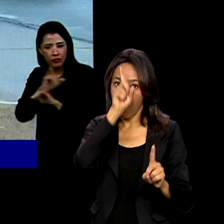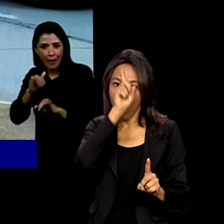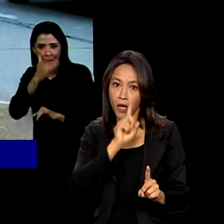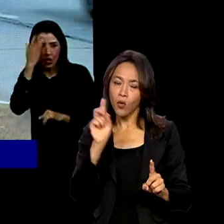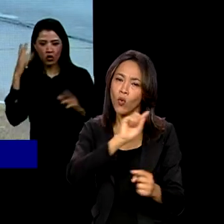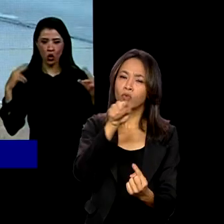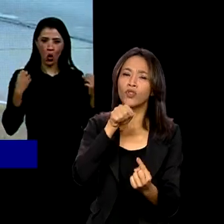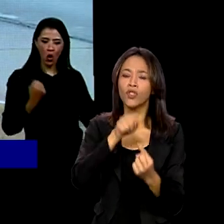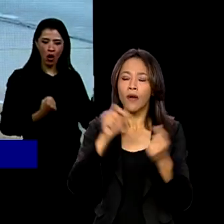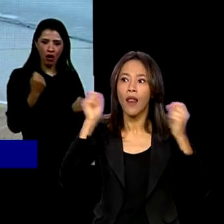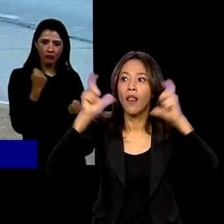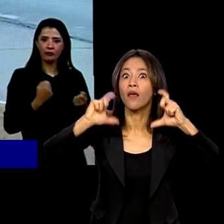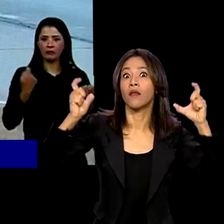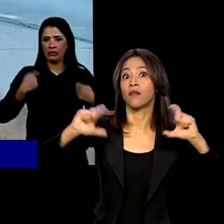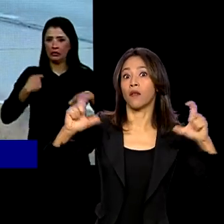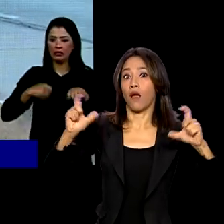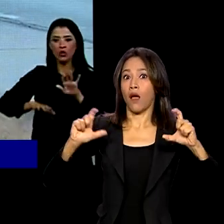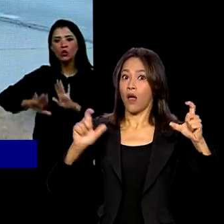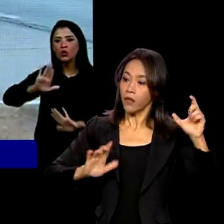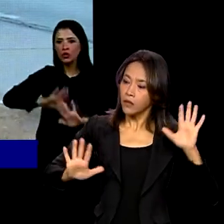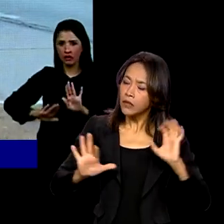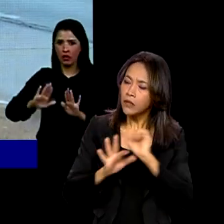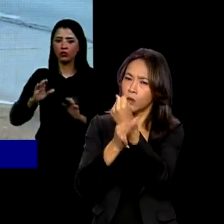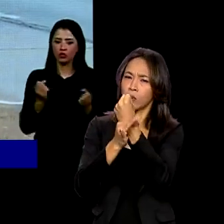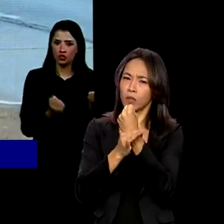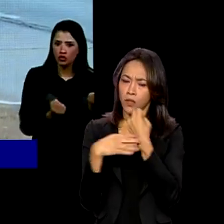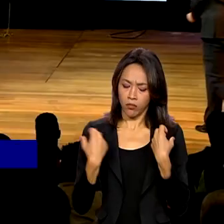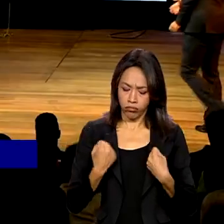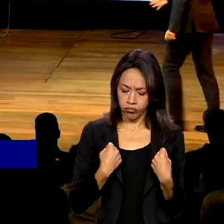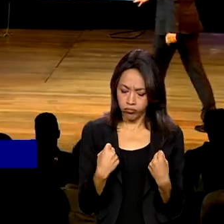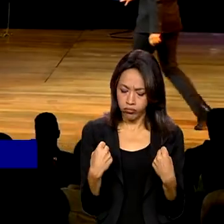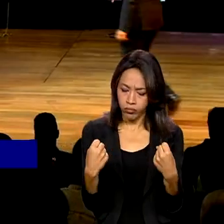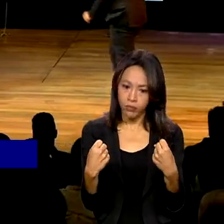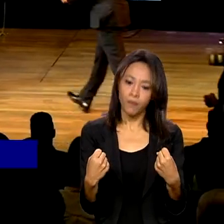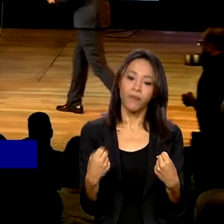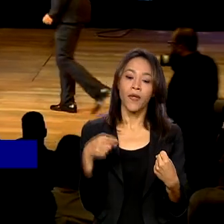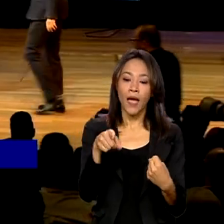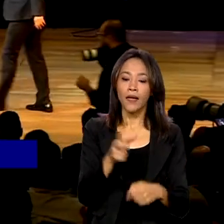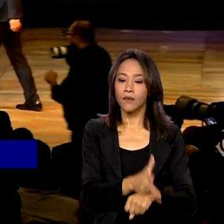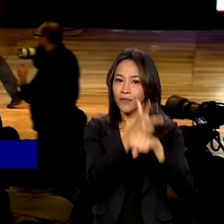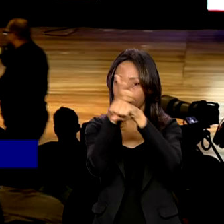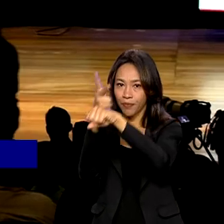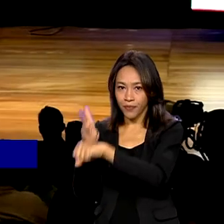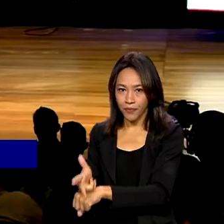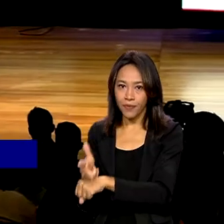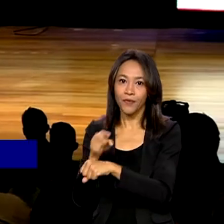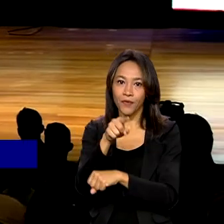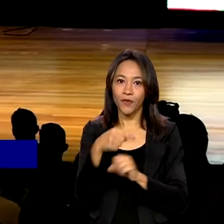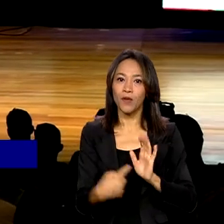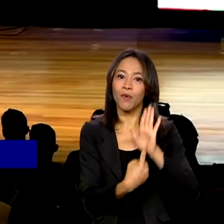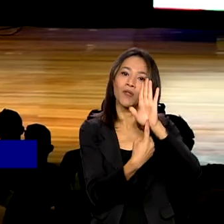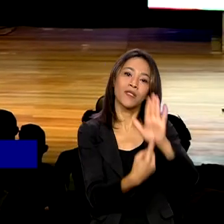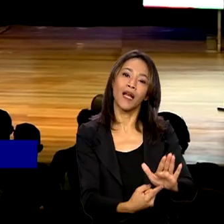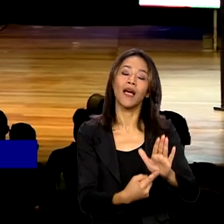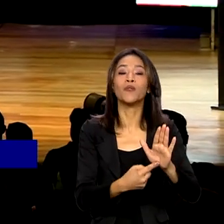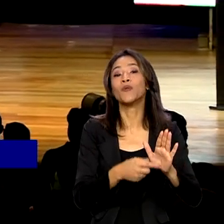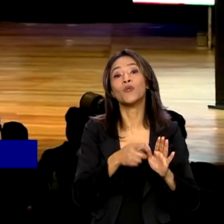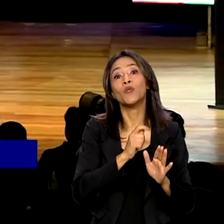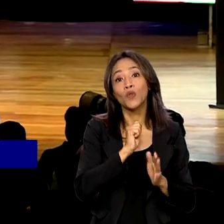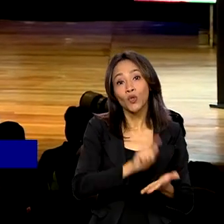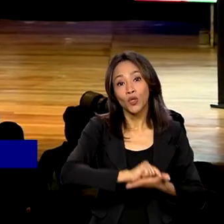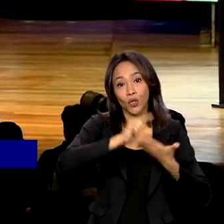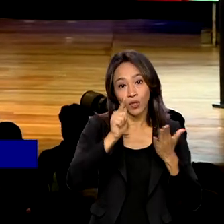alertar os motoristas por mais segurança no trânsito. A reportagem foi vinculada no Repórter Brasil Noite